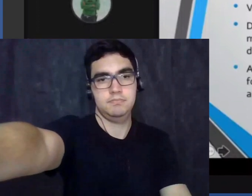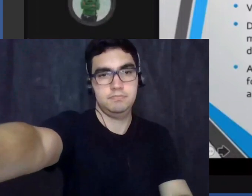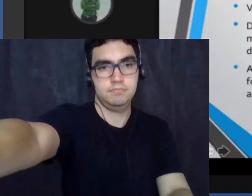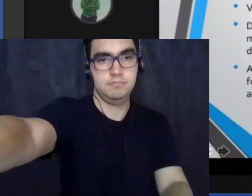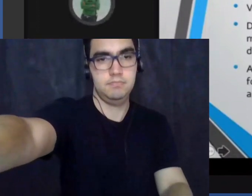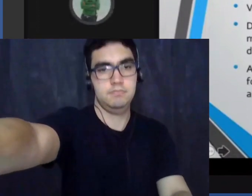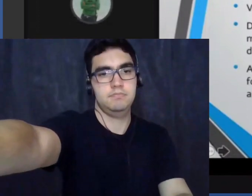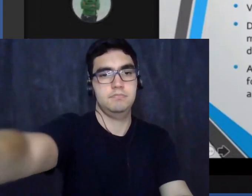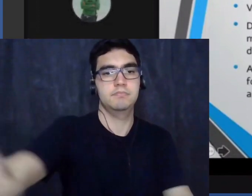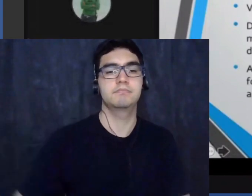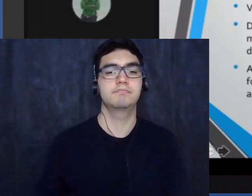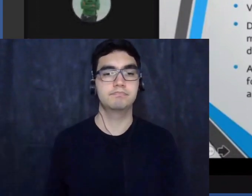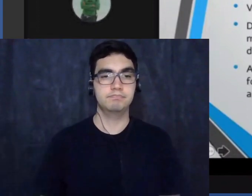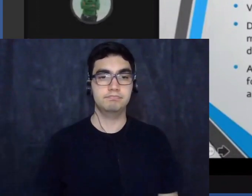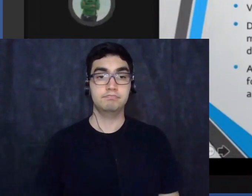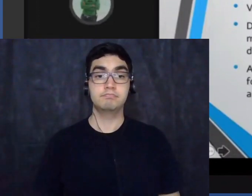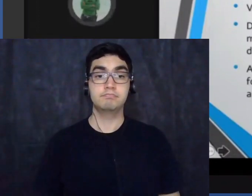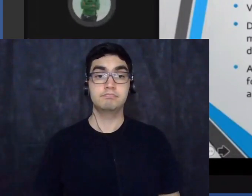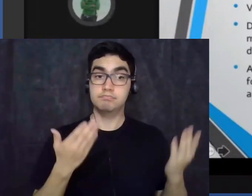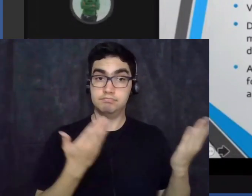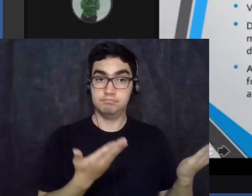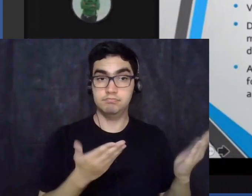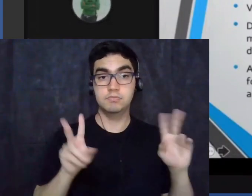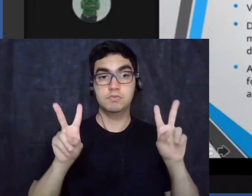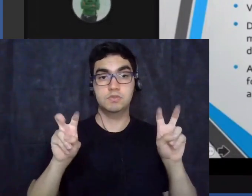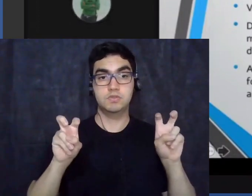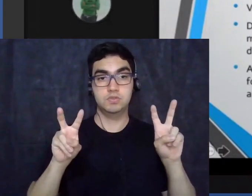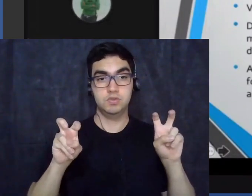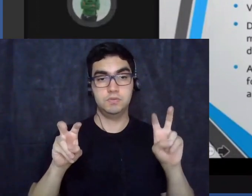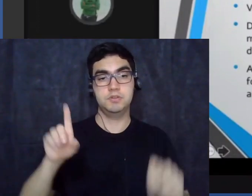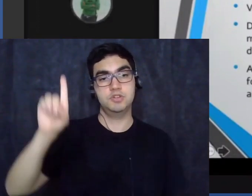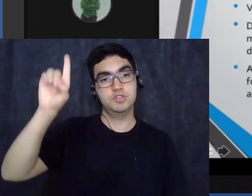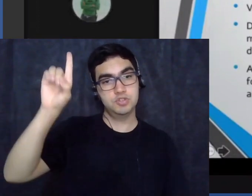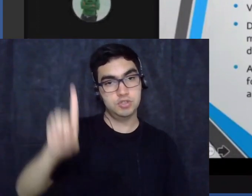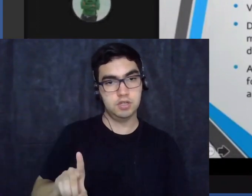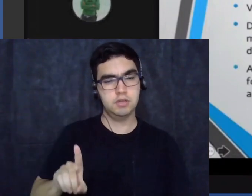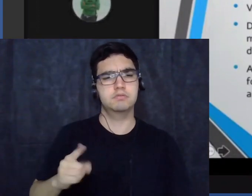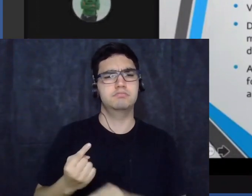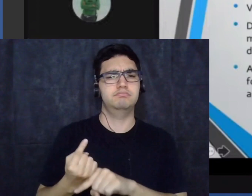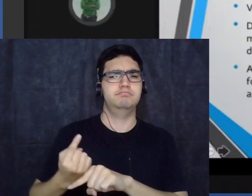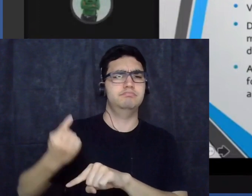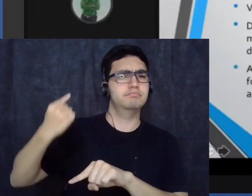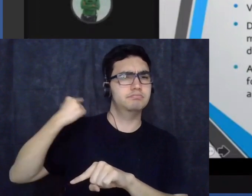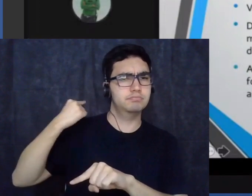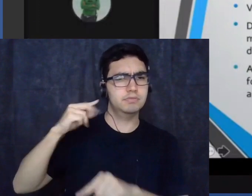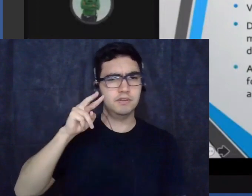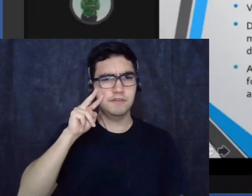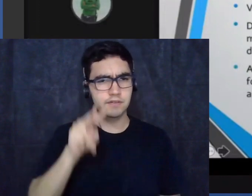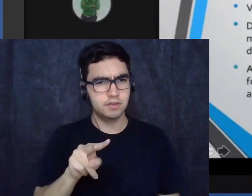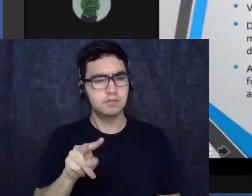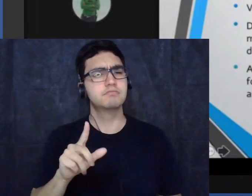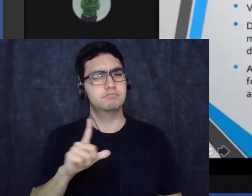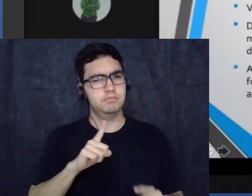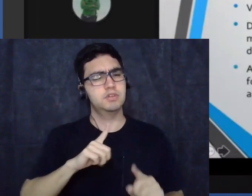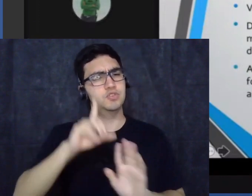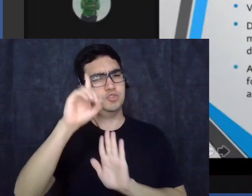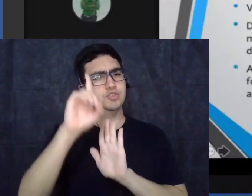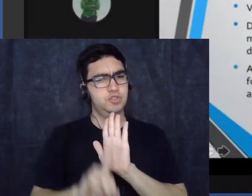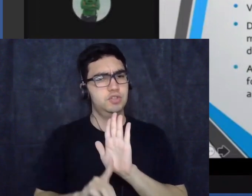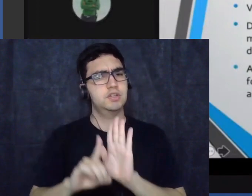essa questão dos direitos, se lá atrás vimos alguns direitos civis,